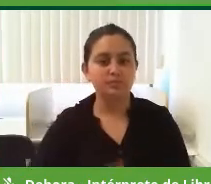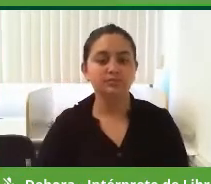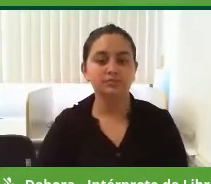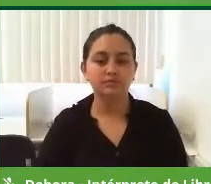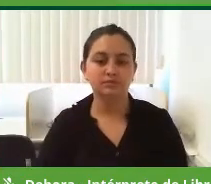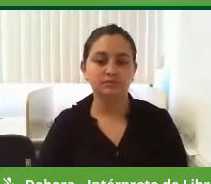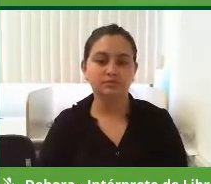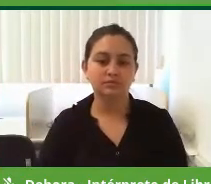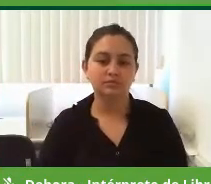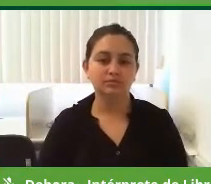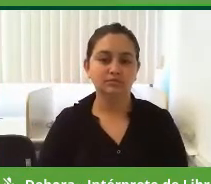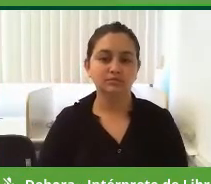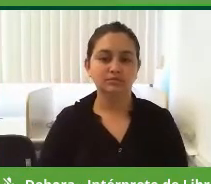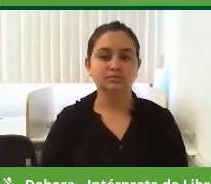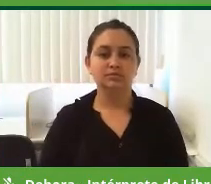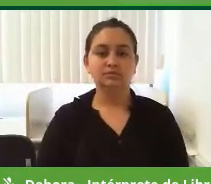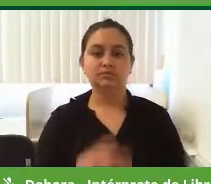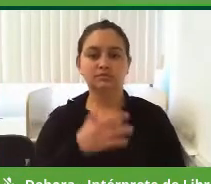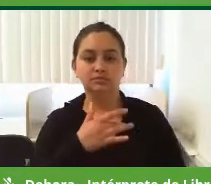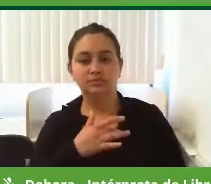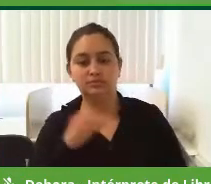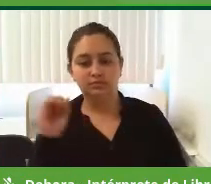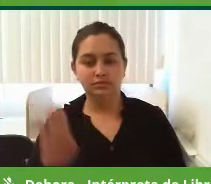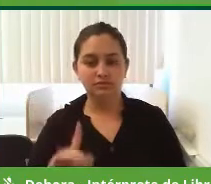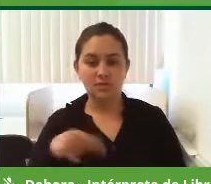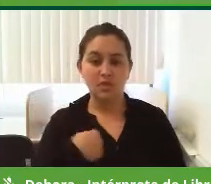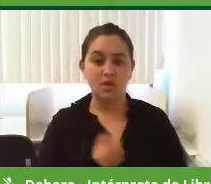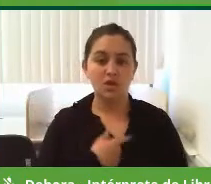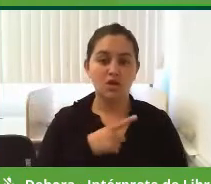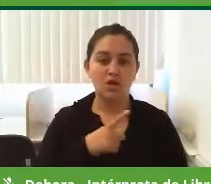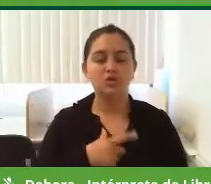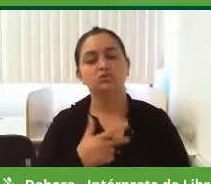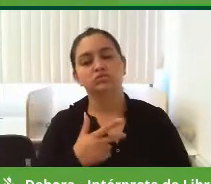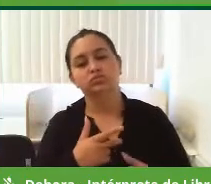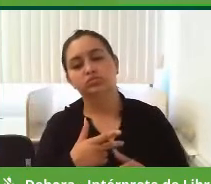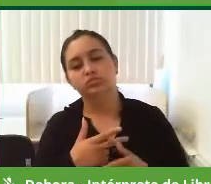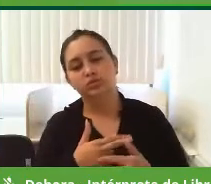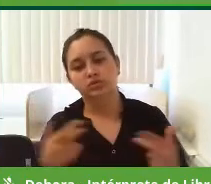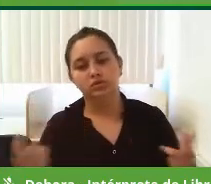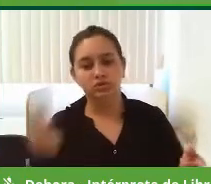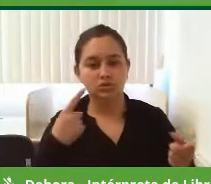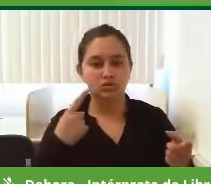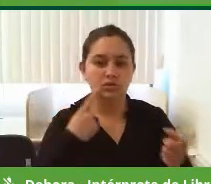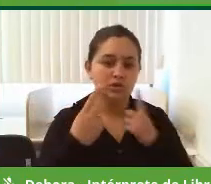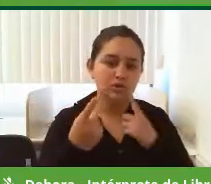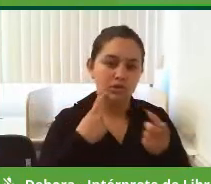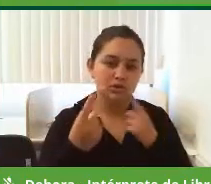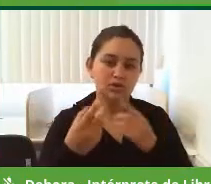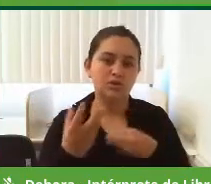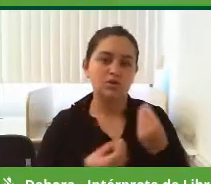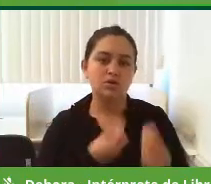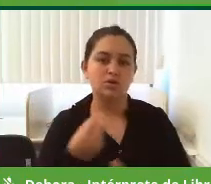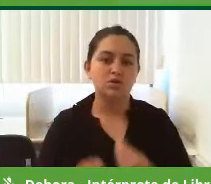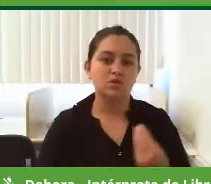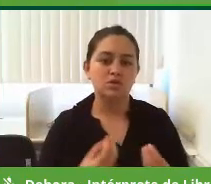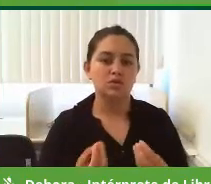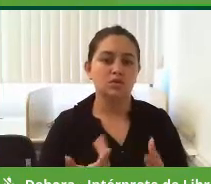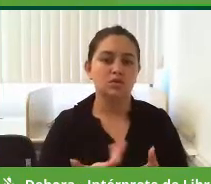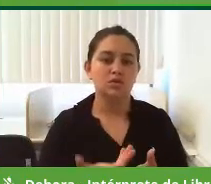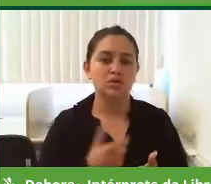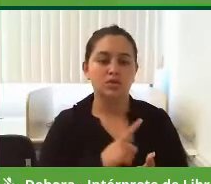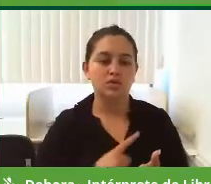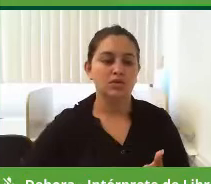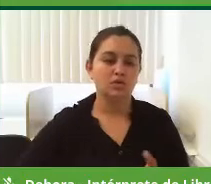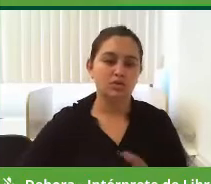pública do município de São Bento do Sul. Nós temos aí várias reclamações, enfim. Como é que, no teu plano de governo,